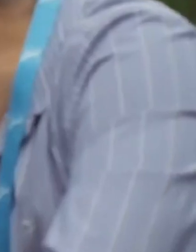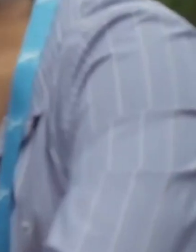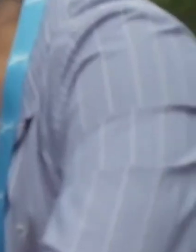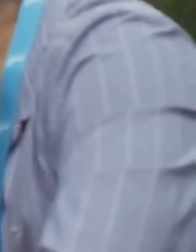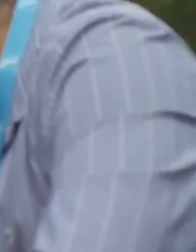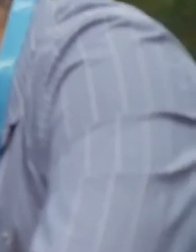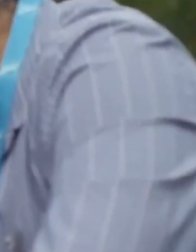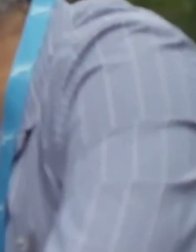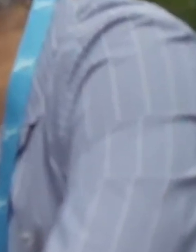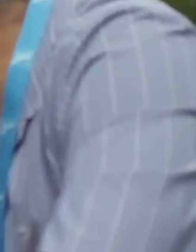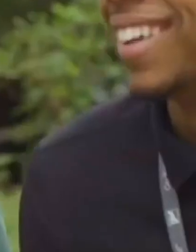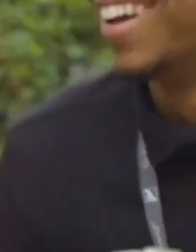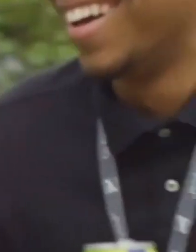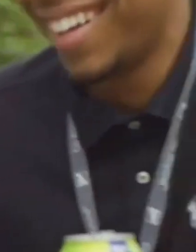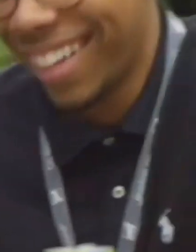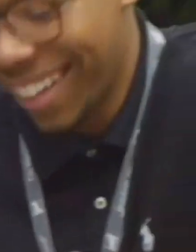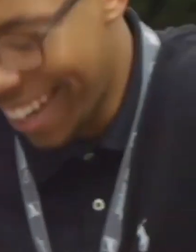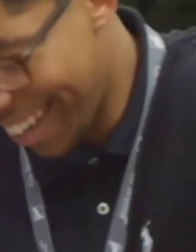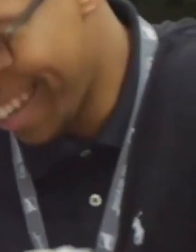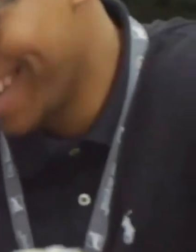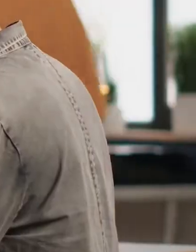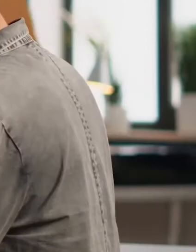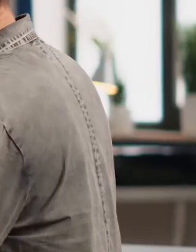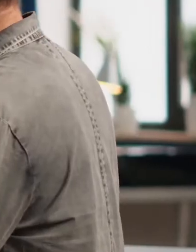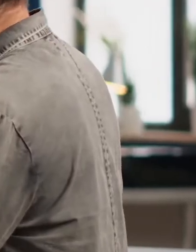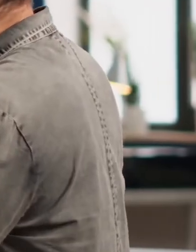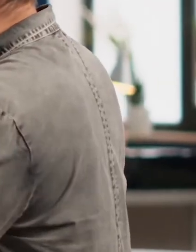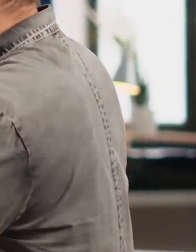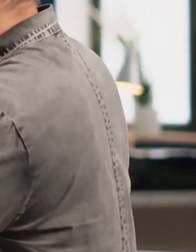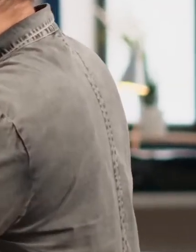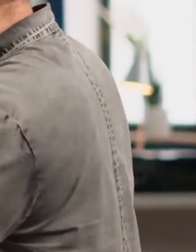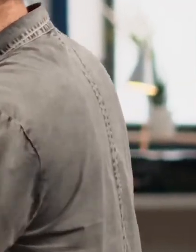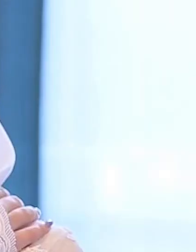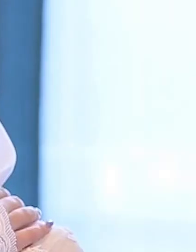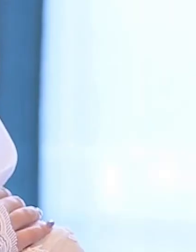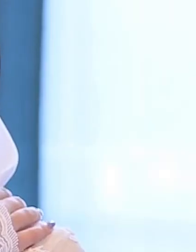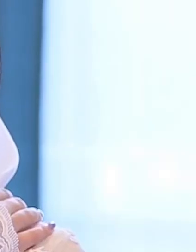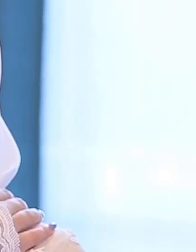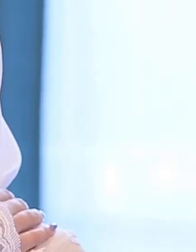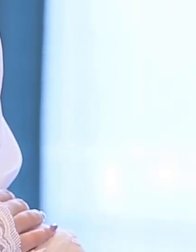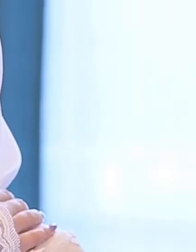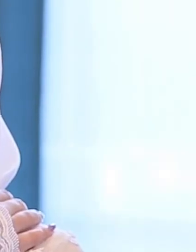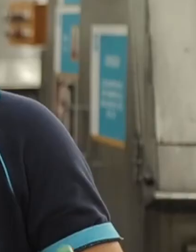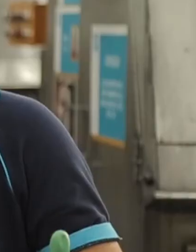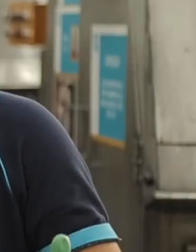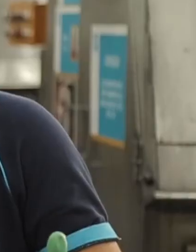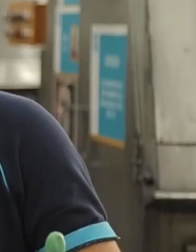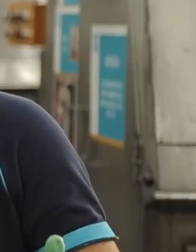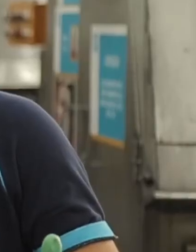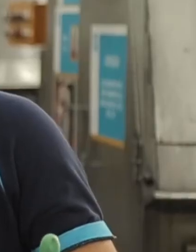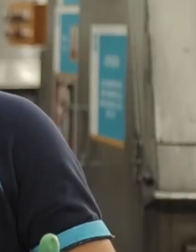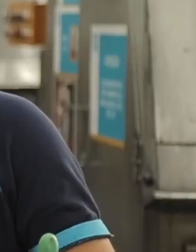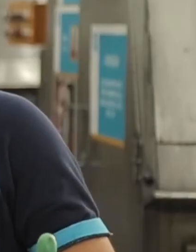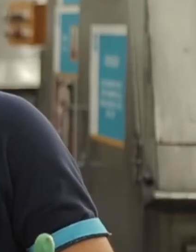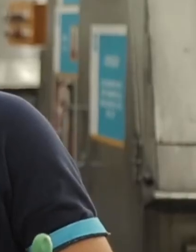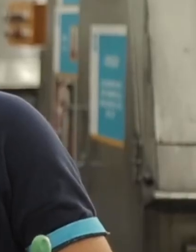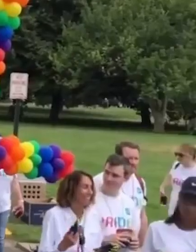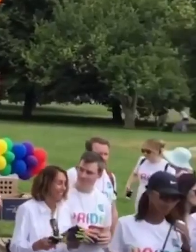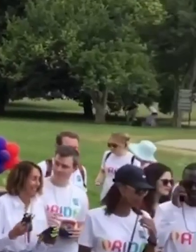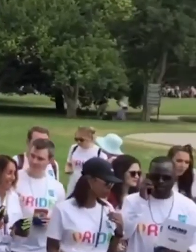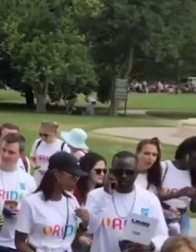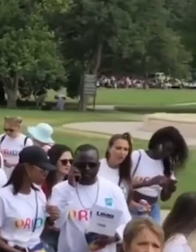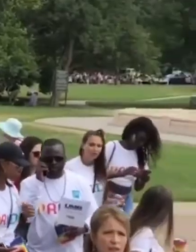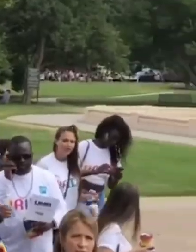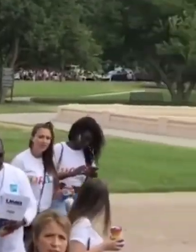Porque na BOL somos uma só família, uma família que cultiva culturas, valoriza sotaques, respeita